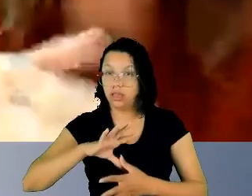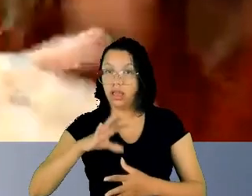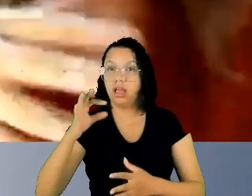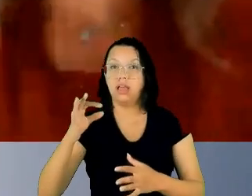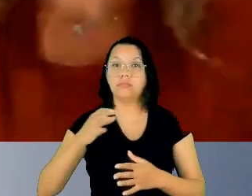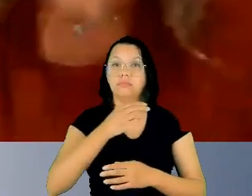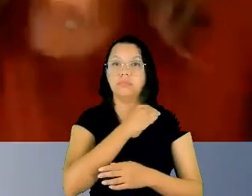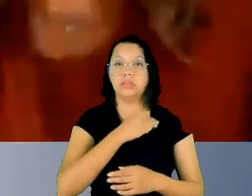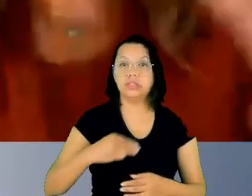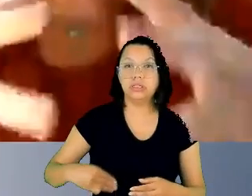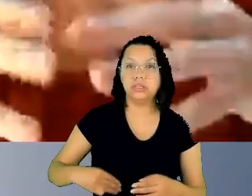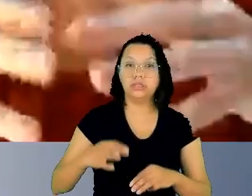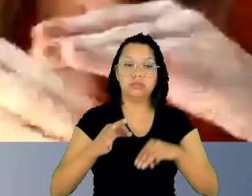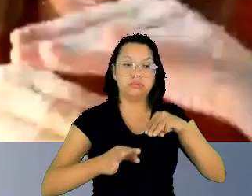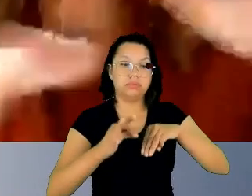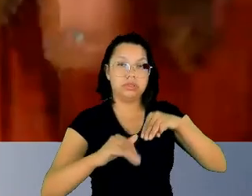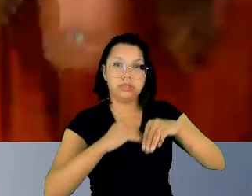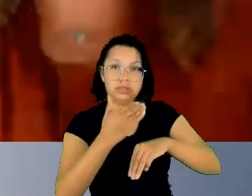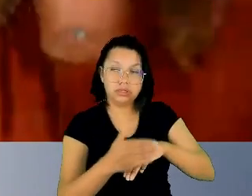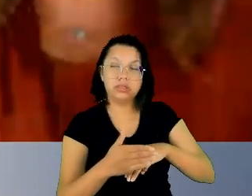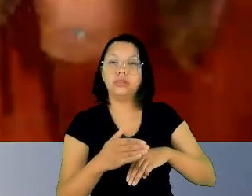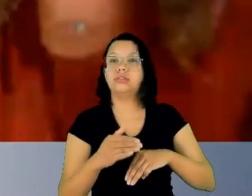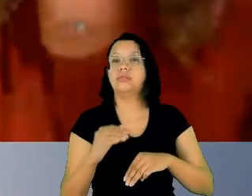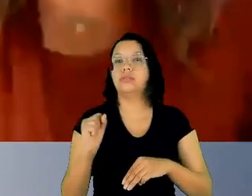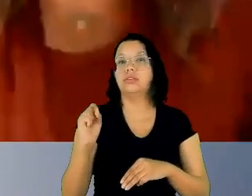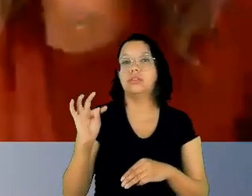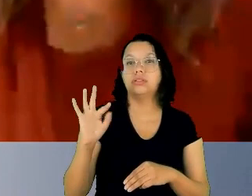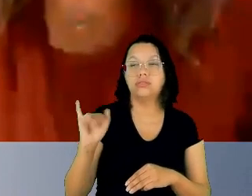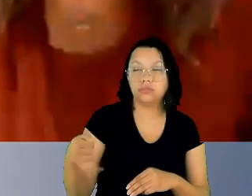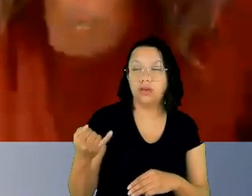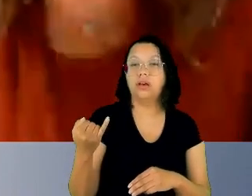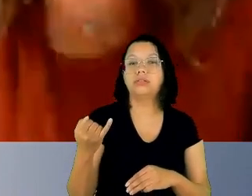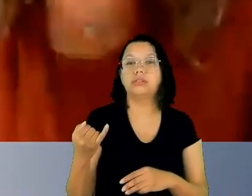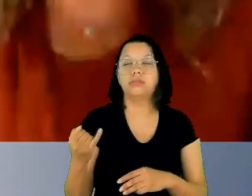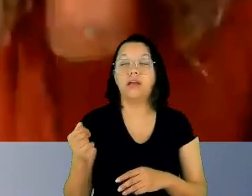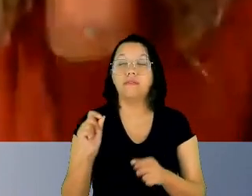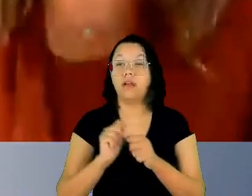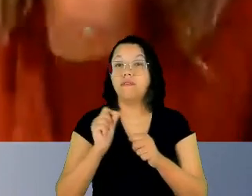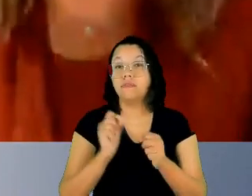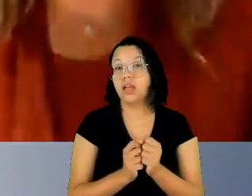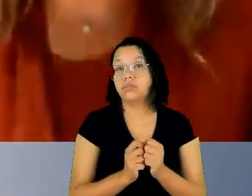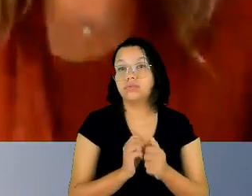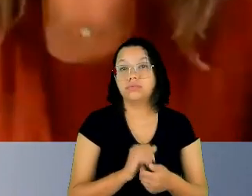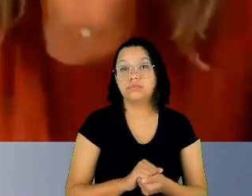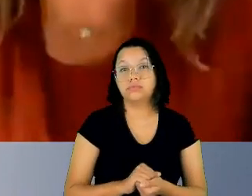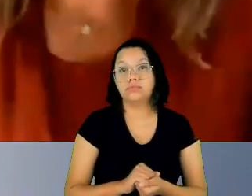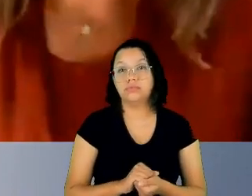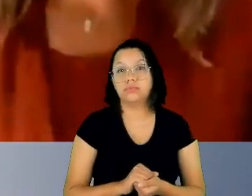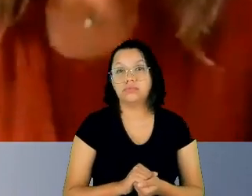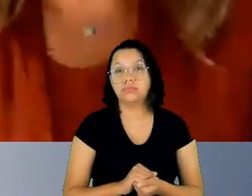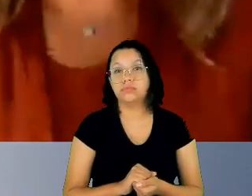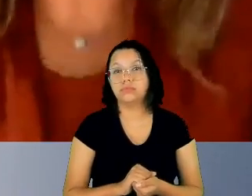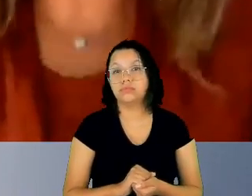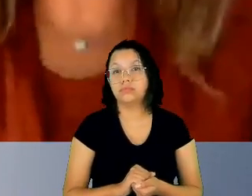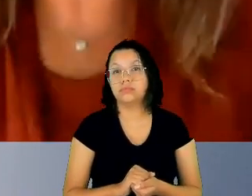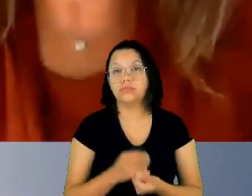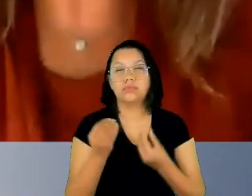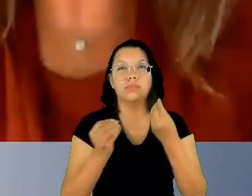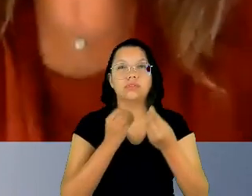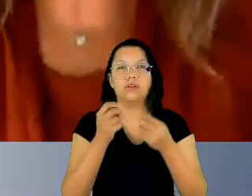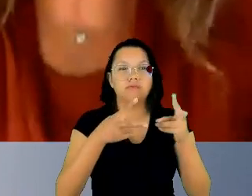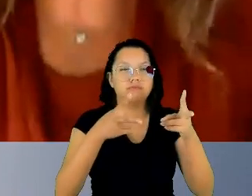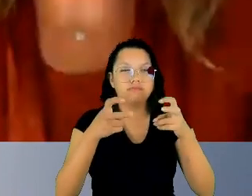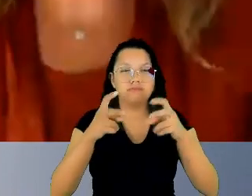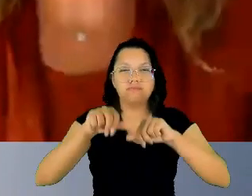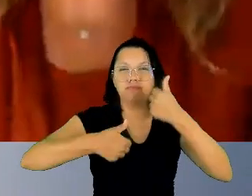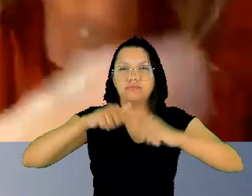do STJ e aí foi feita uma a metodologia de avaliação da iniciativa e